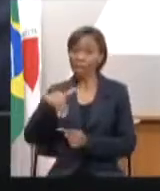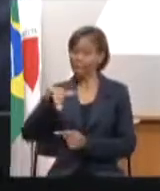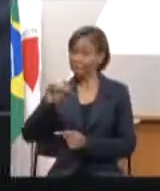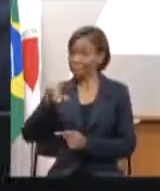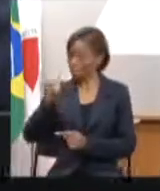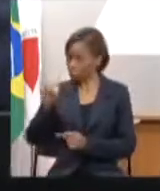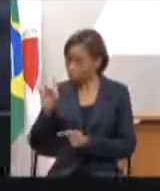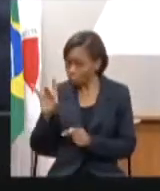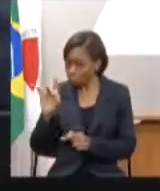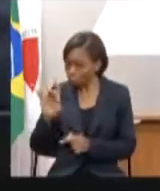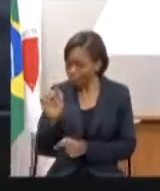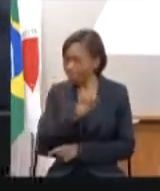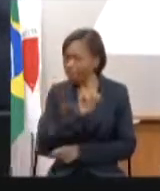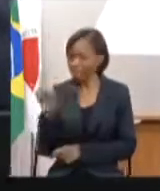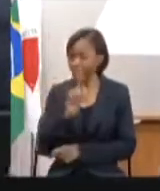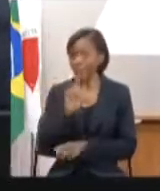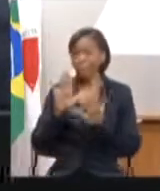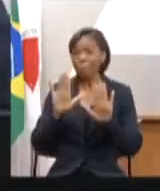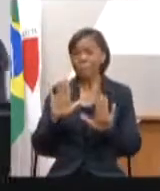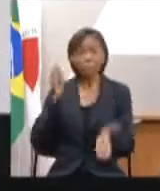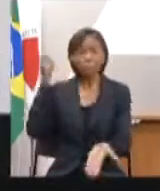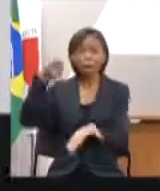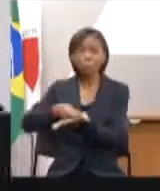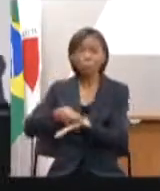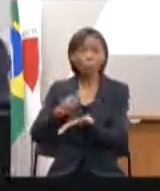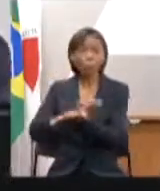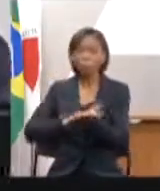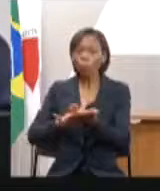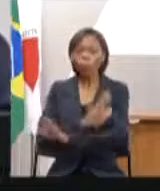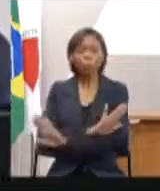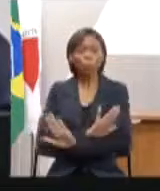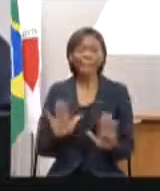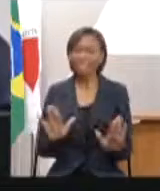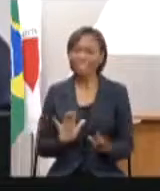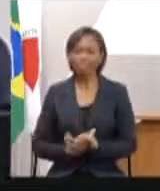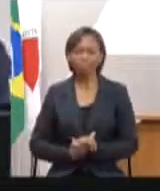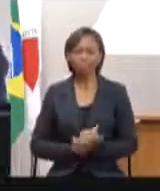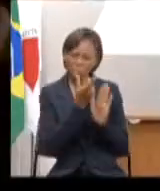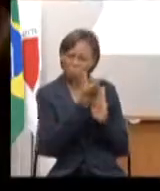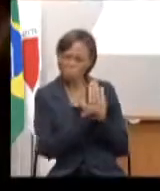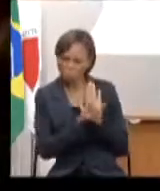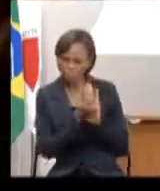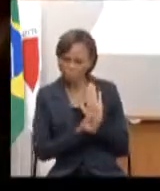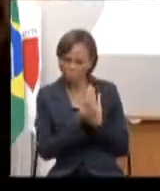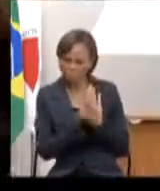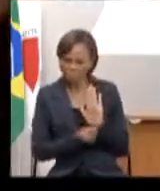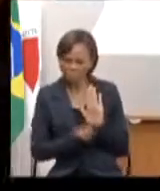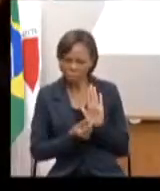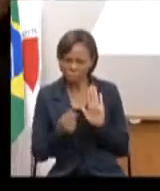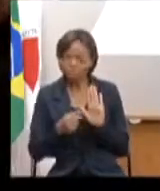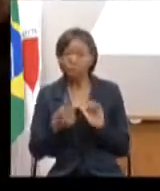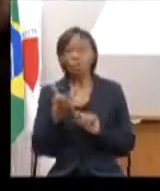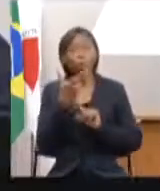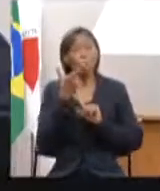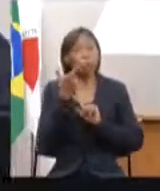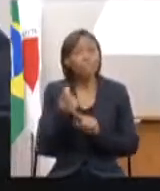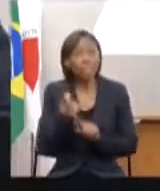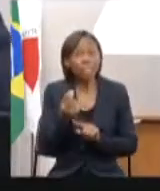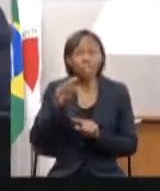praticamente praticamente não foi pago nada mas é no orçamento presidente dos 20 milhões